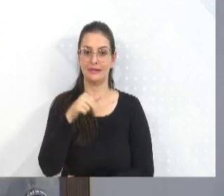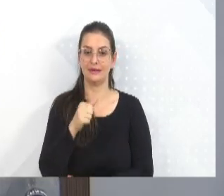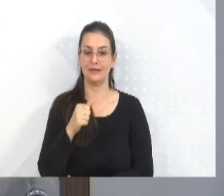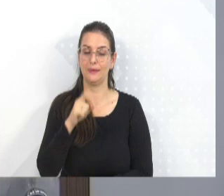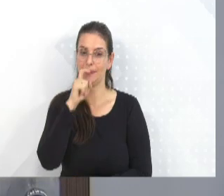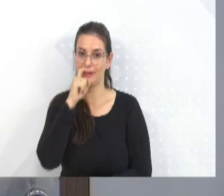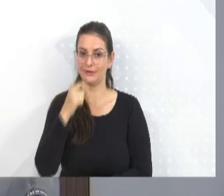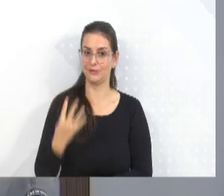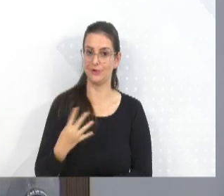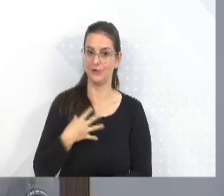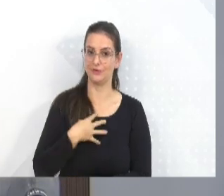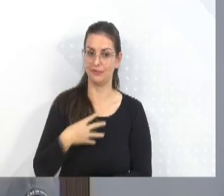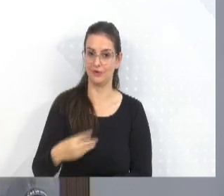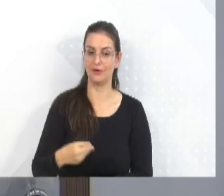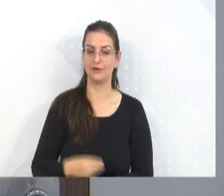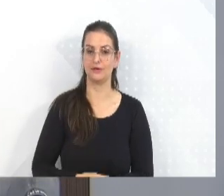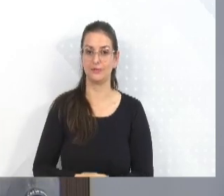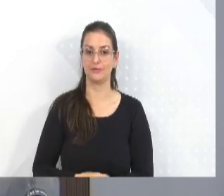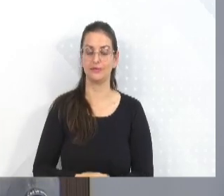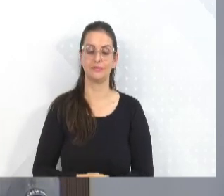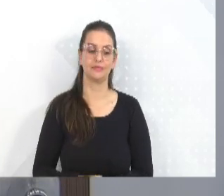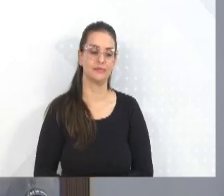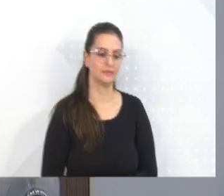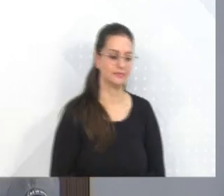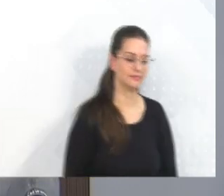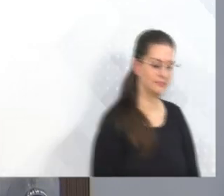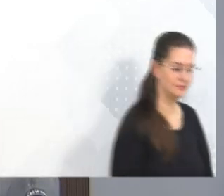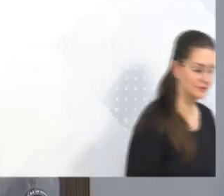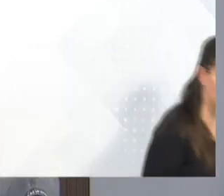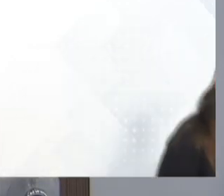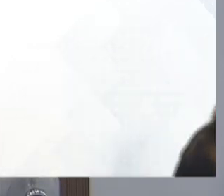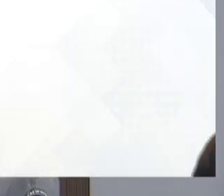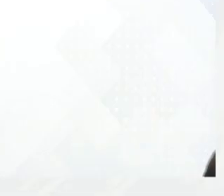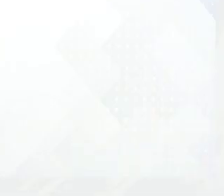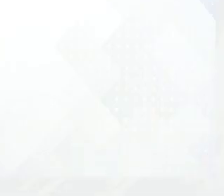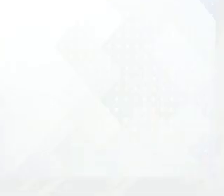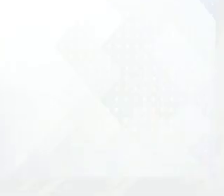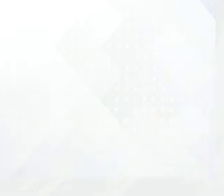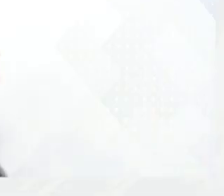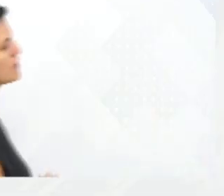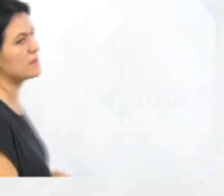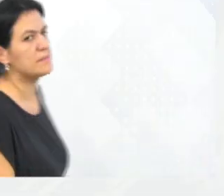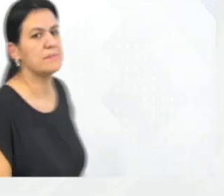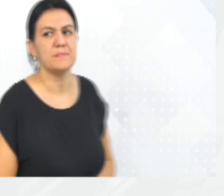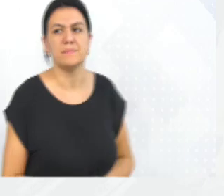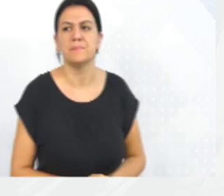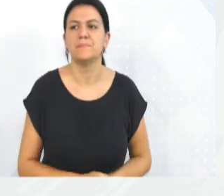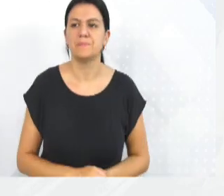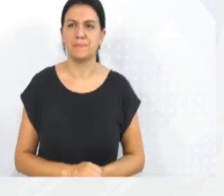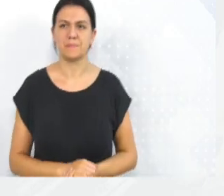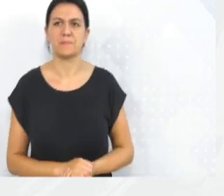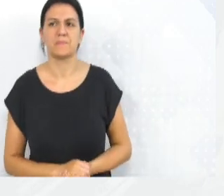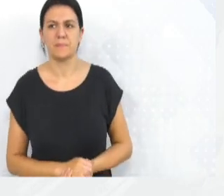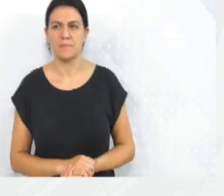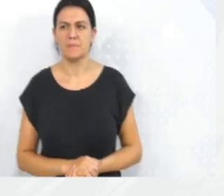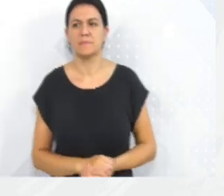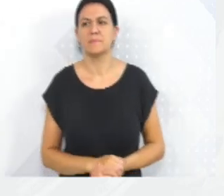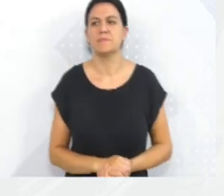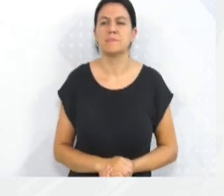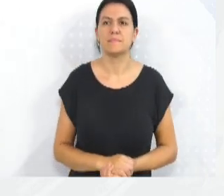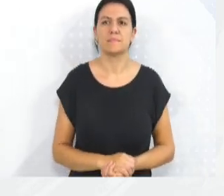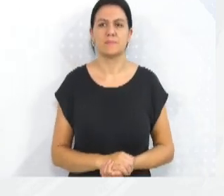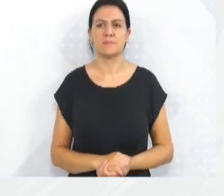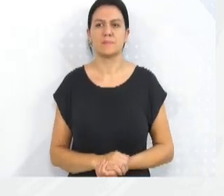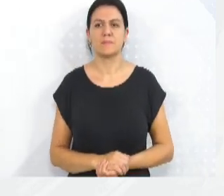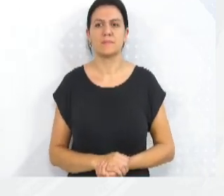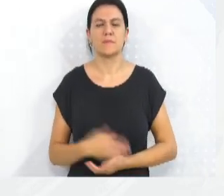de quatro filhos, Andros Adriano, William e Vanessa. É motorista de ônibus há 42 anos, militante político